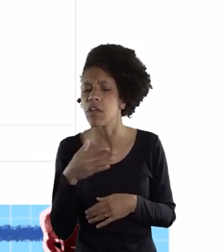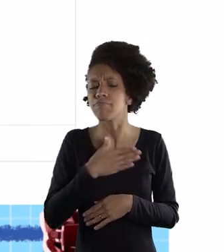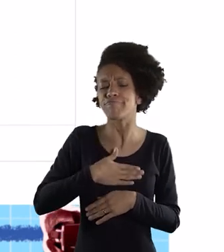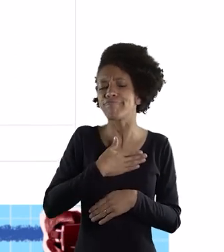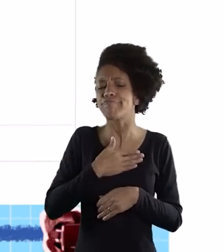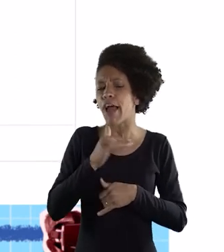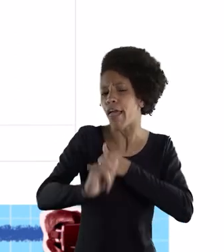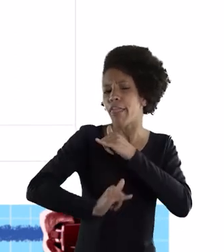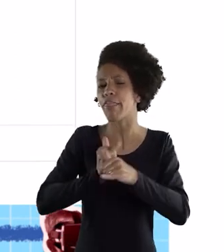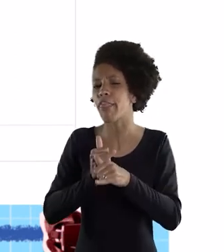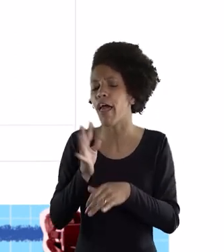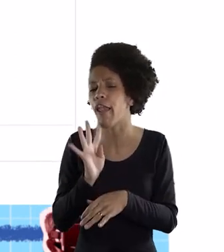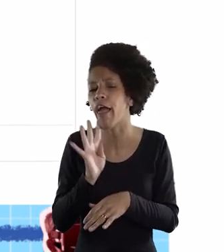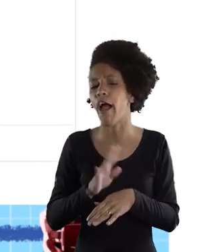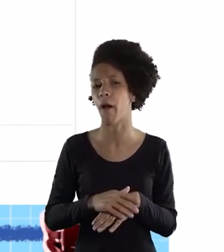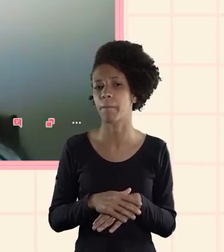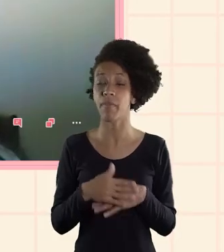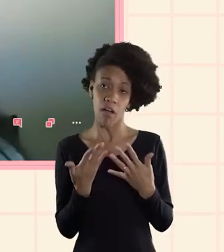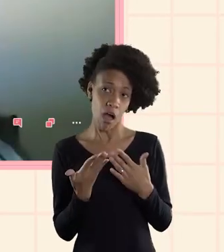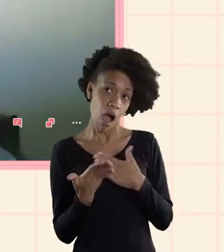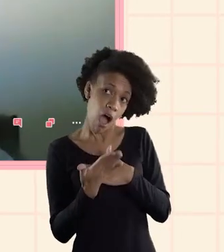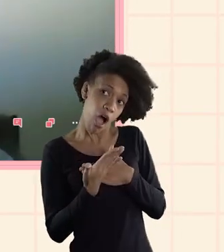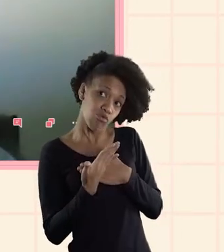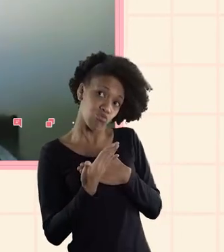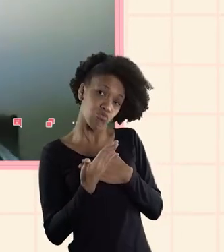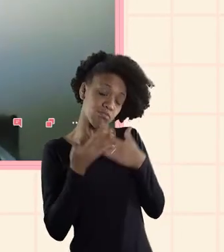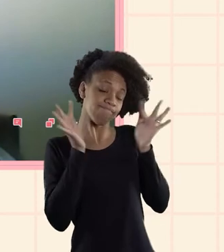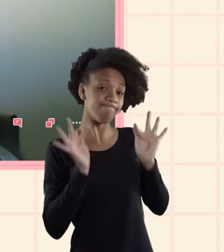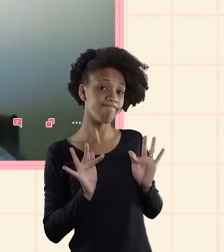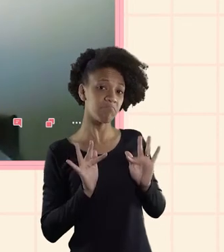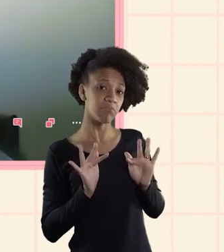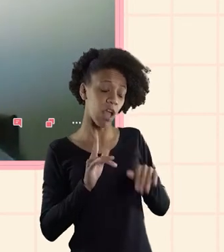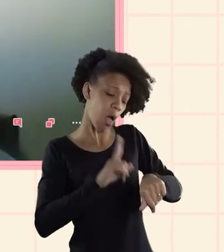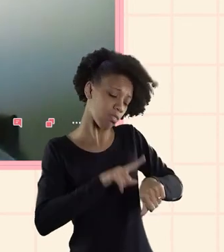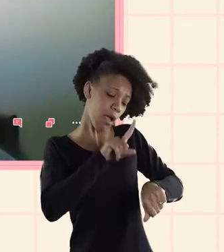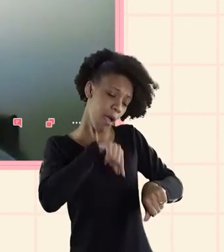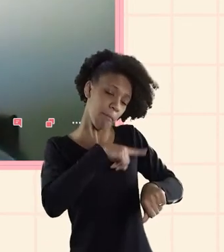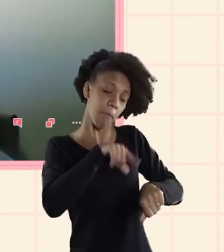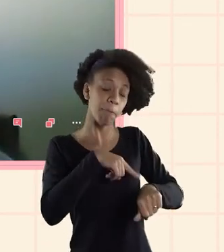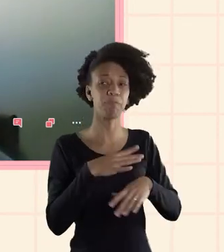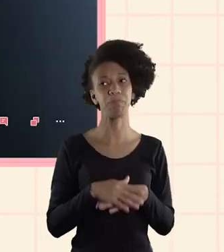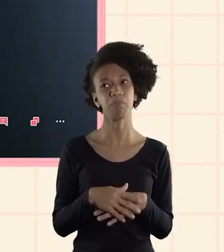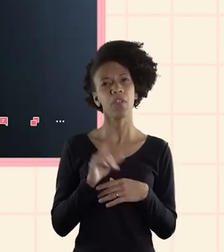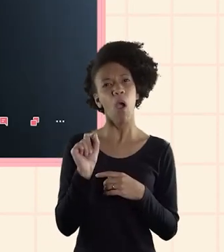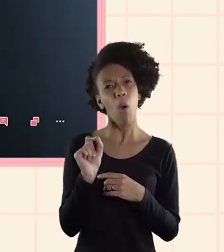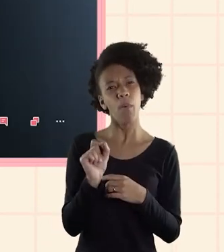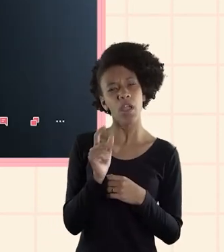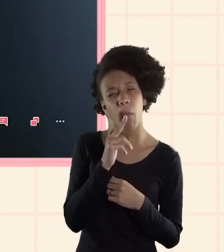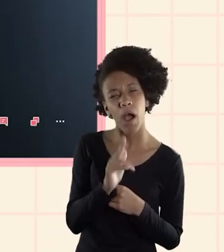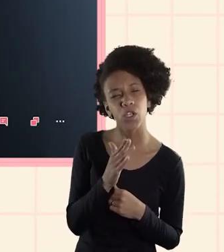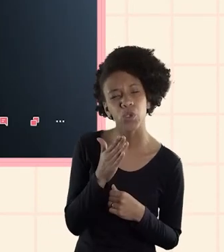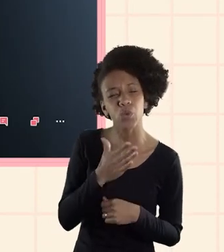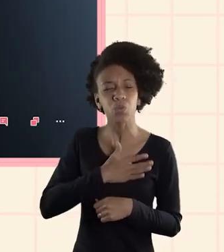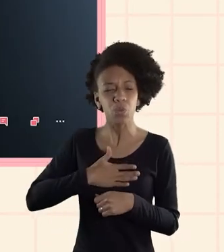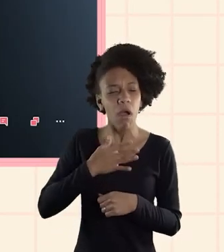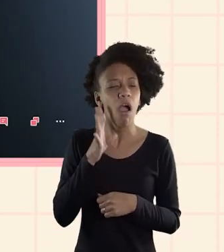você acha mais legal na internet? Eu acho que ela me ajuda a me divertir pelo menos pra passar o tempo O que eu acho mais